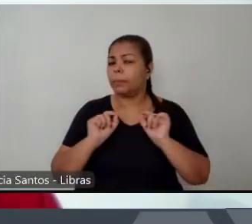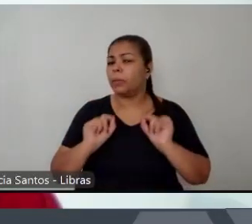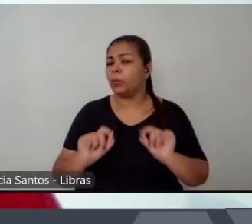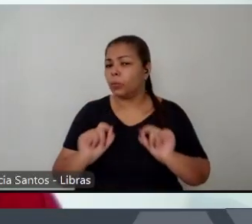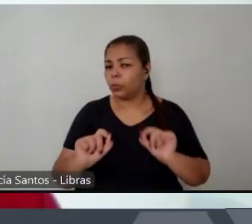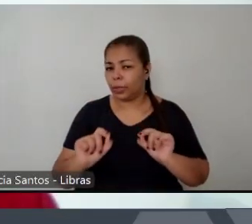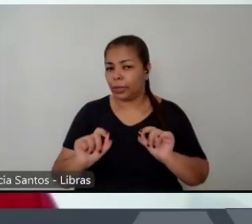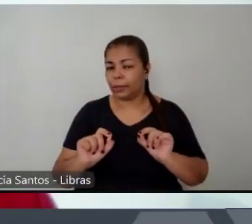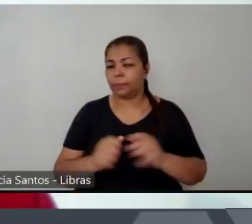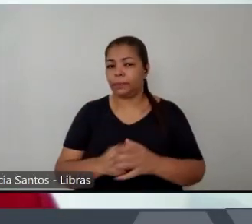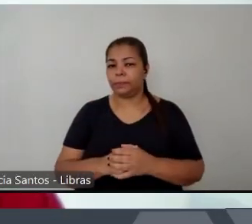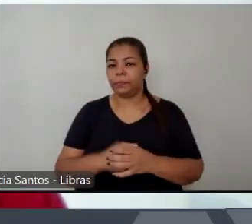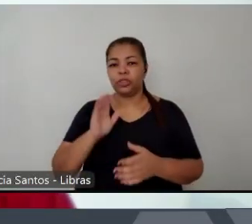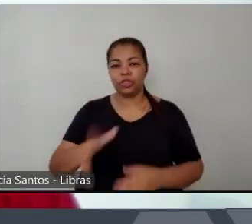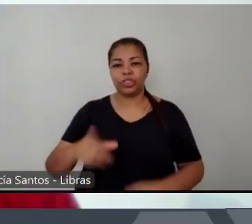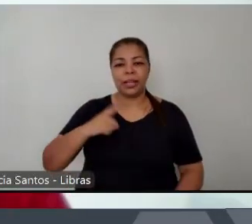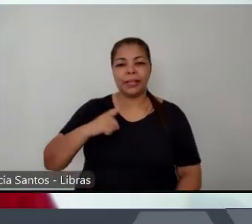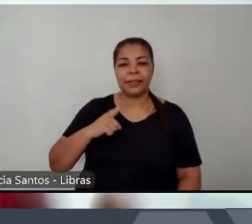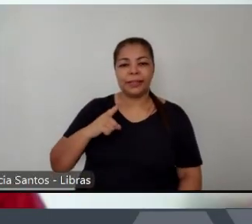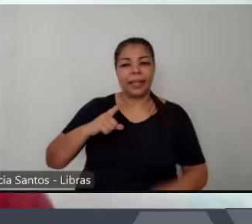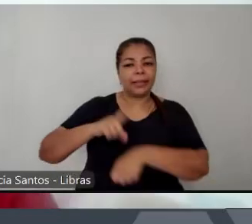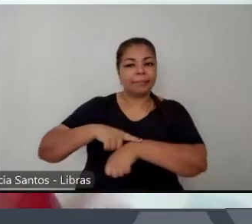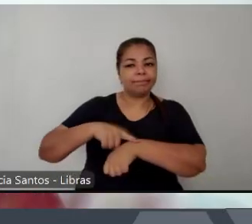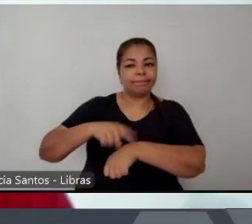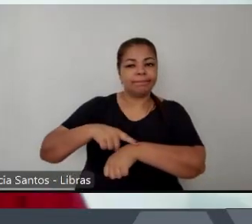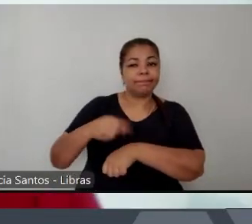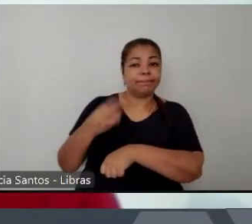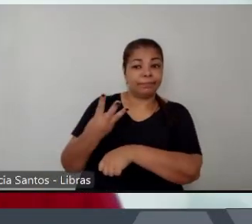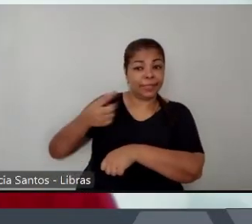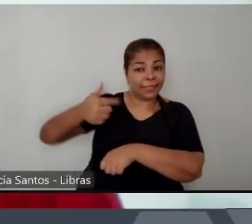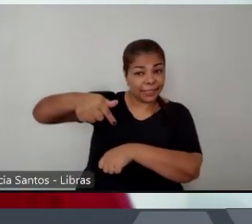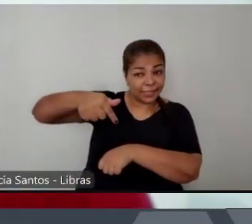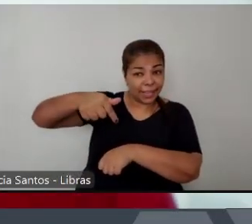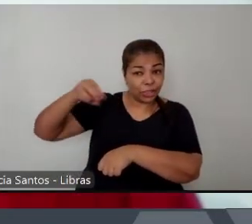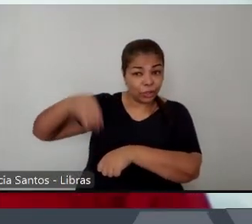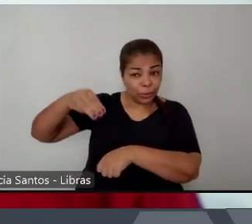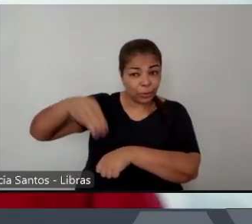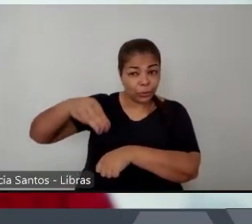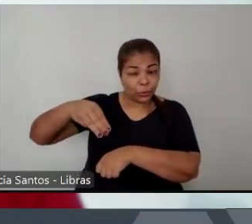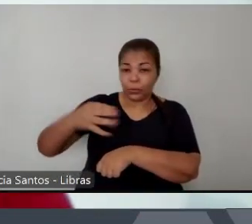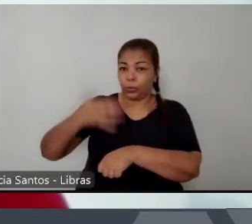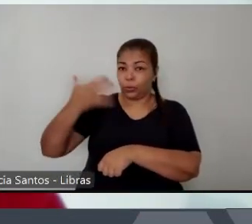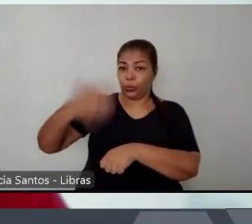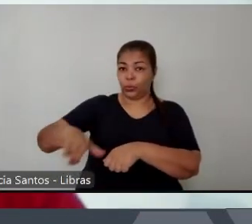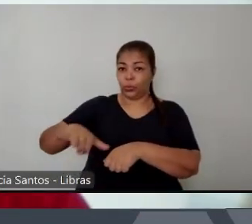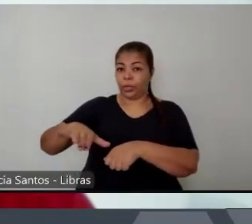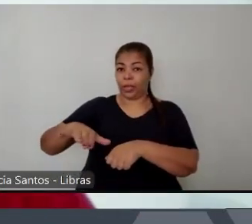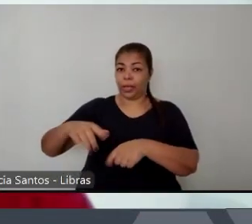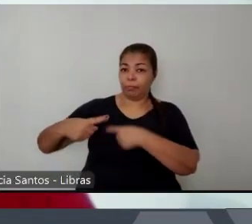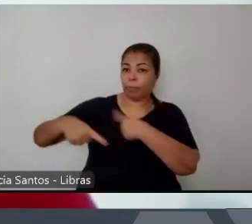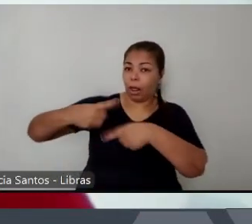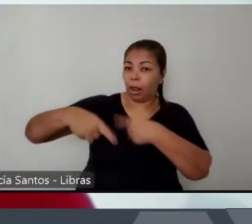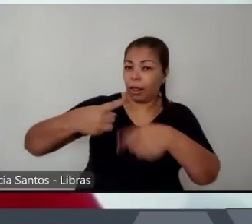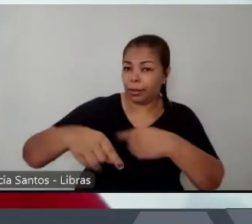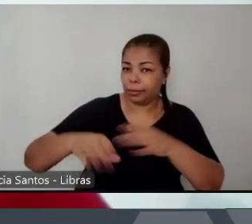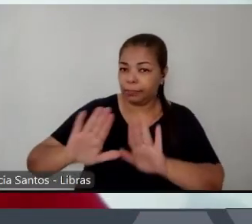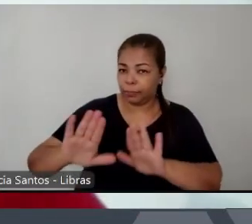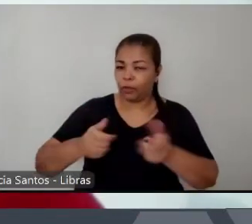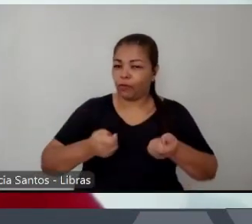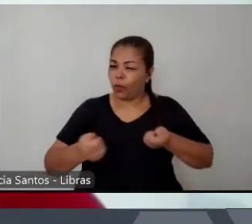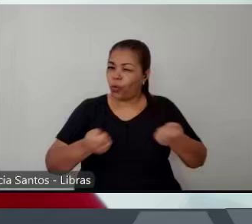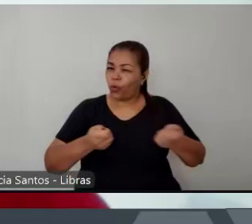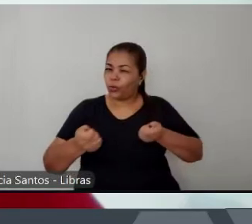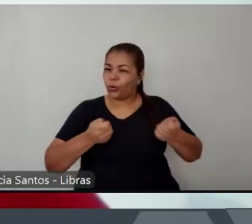37 minutos então não quero fugir do tempo vou me controlar aqui